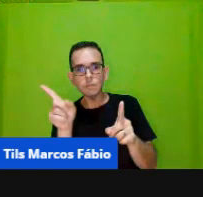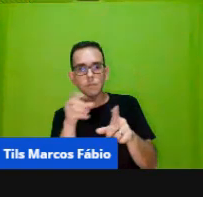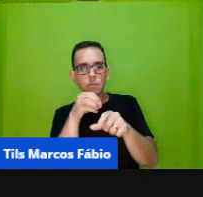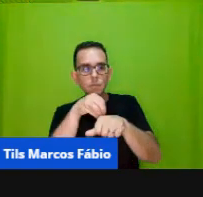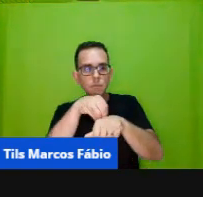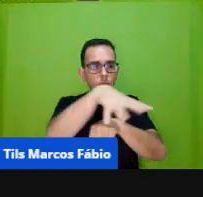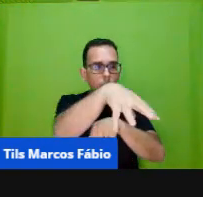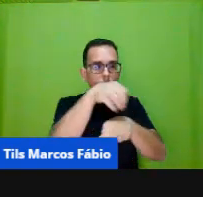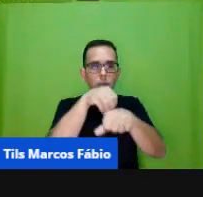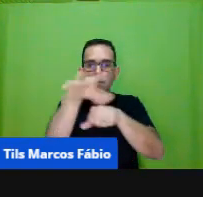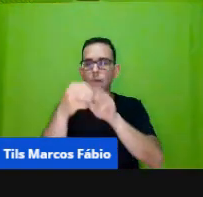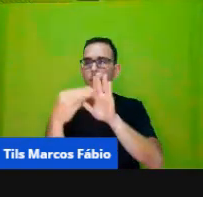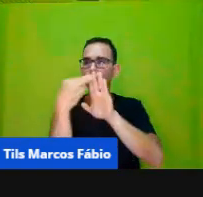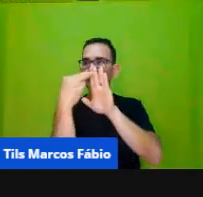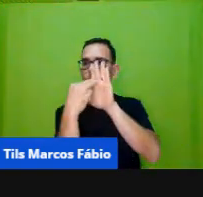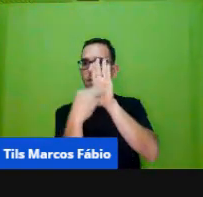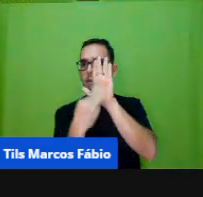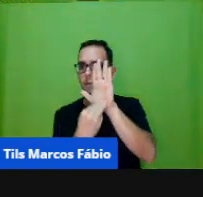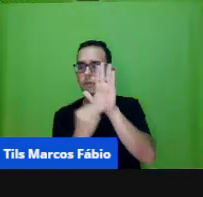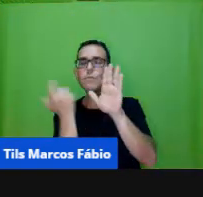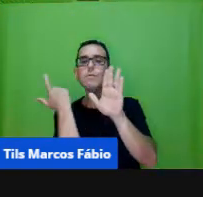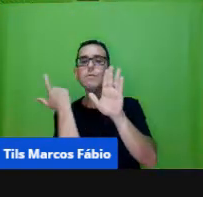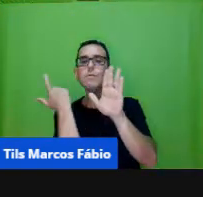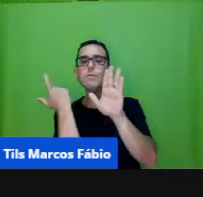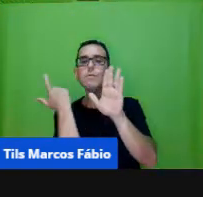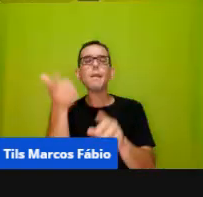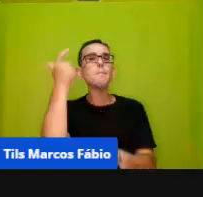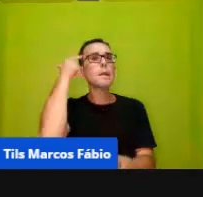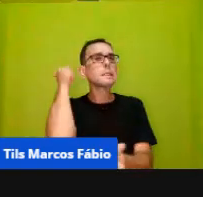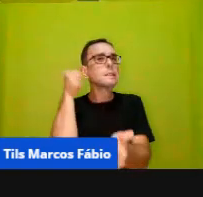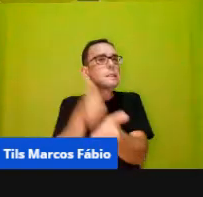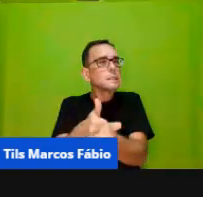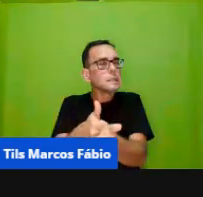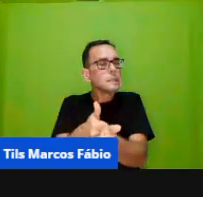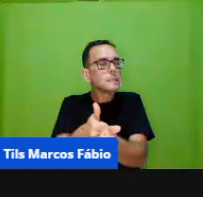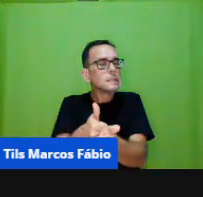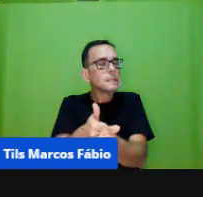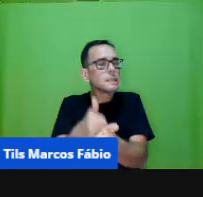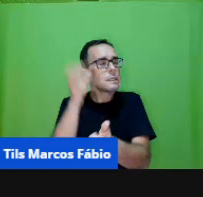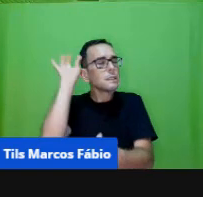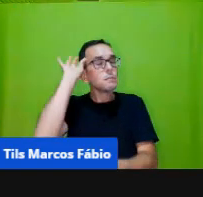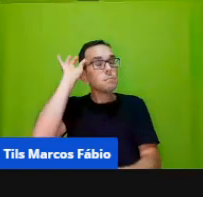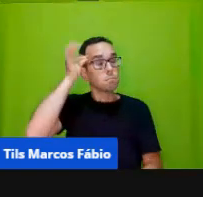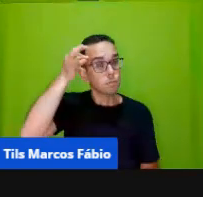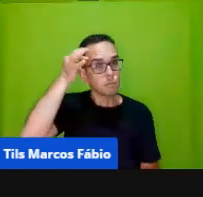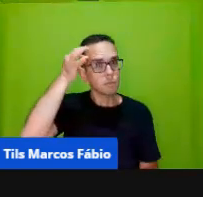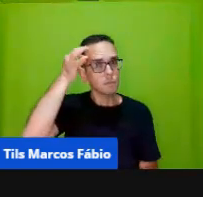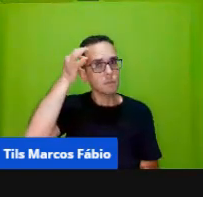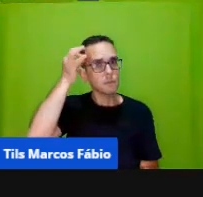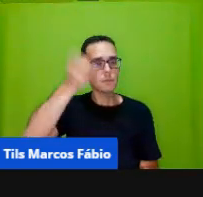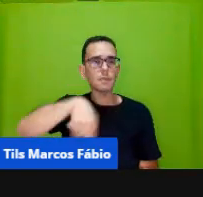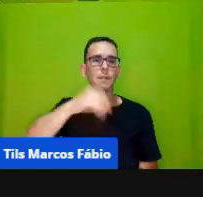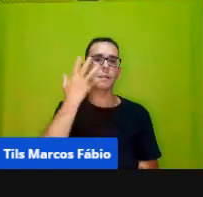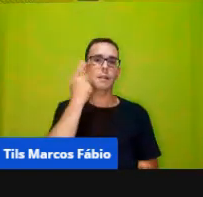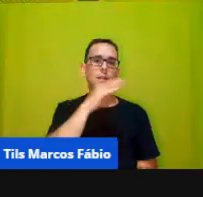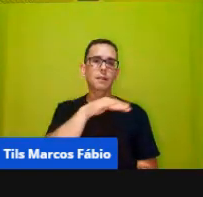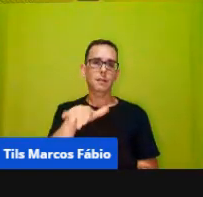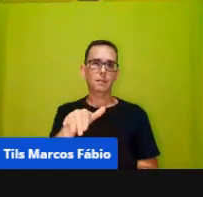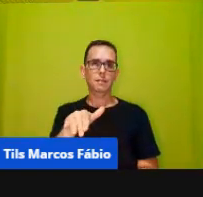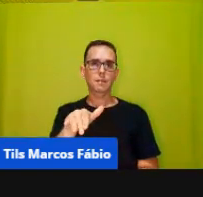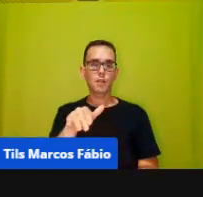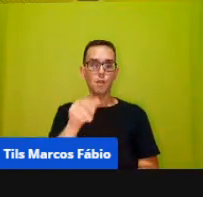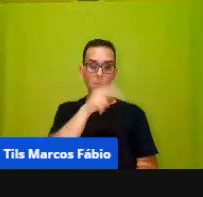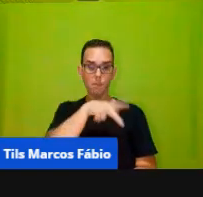metodológicos que vão garantir esse pensamento lógico, de raciocínio lógico da criança, então, ele planeja